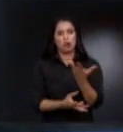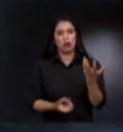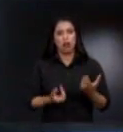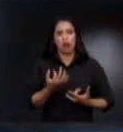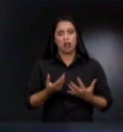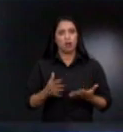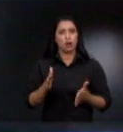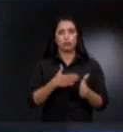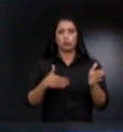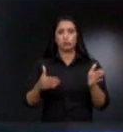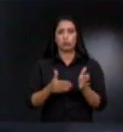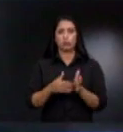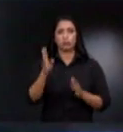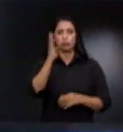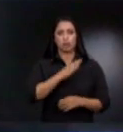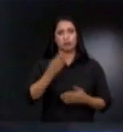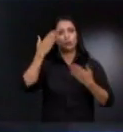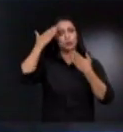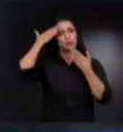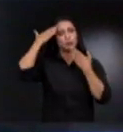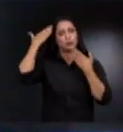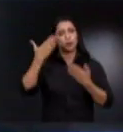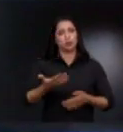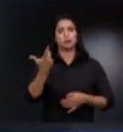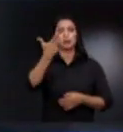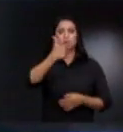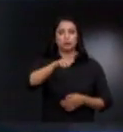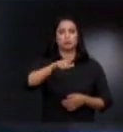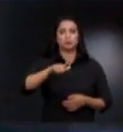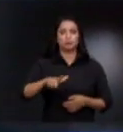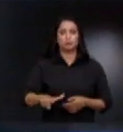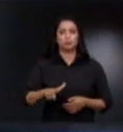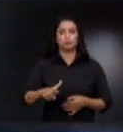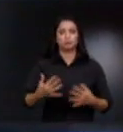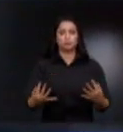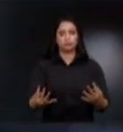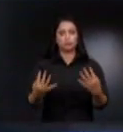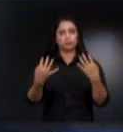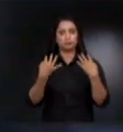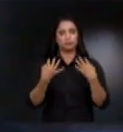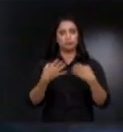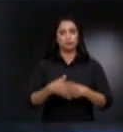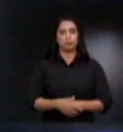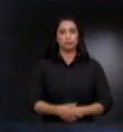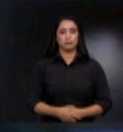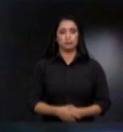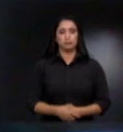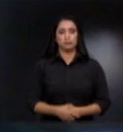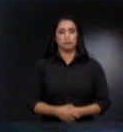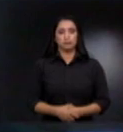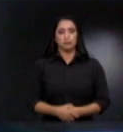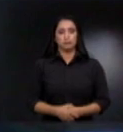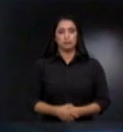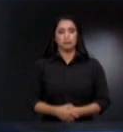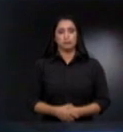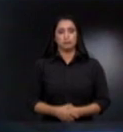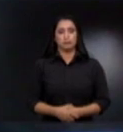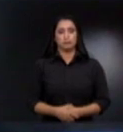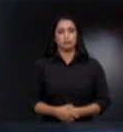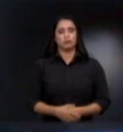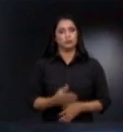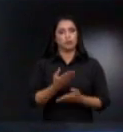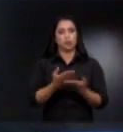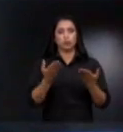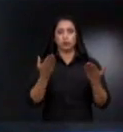do nosso querido Brasil muito obrigado mais uma vez pela sua atenção para com o nosso setor para com